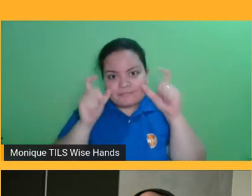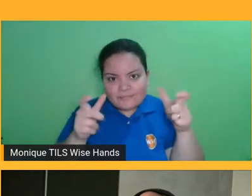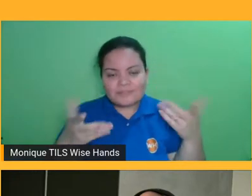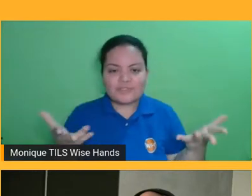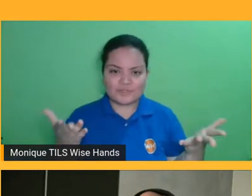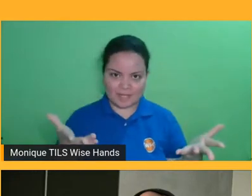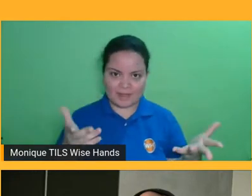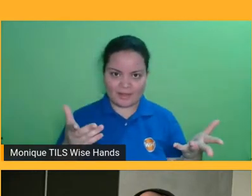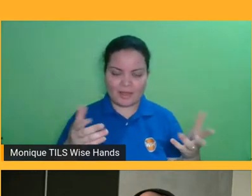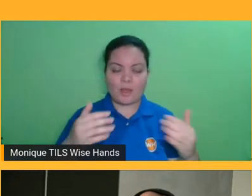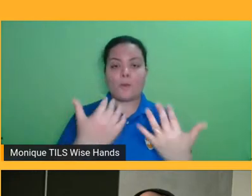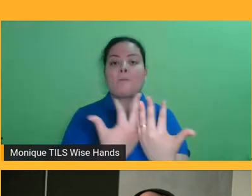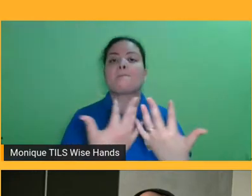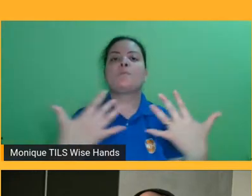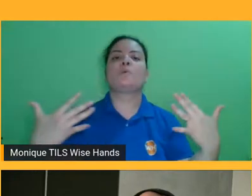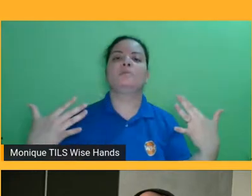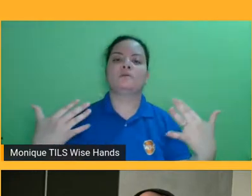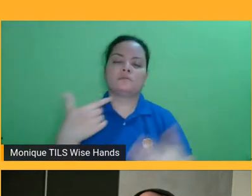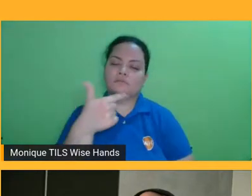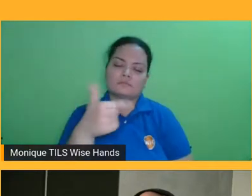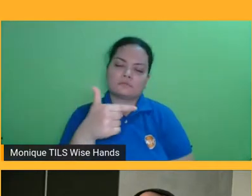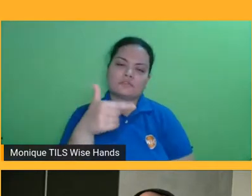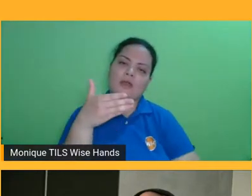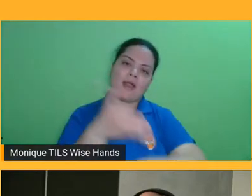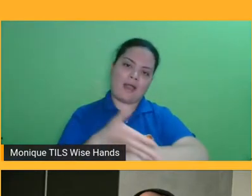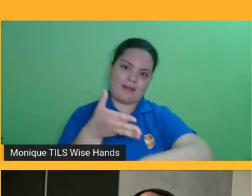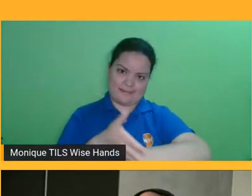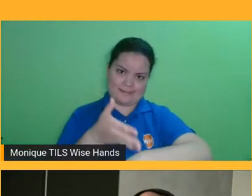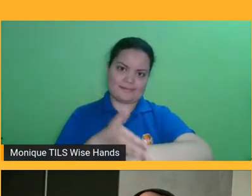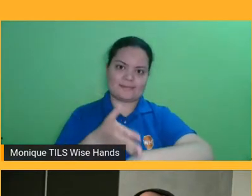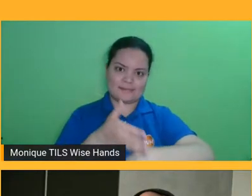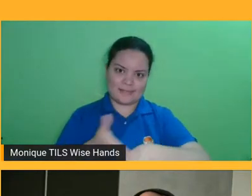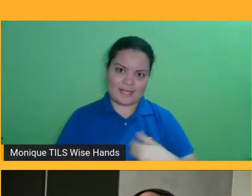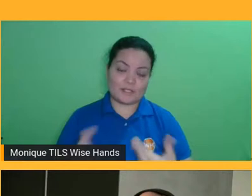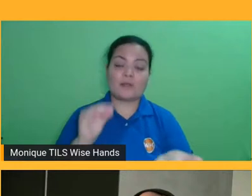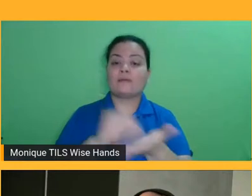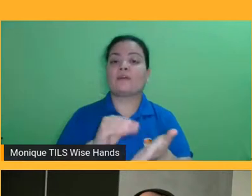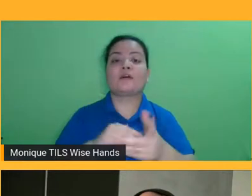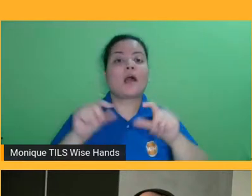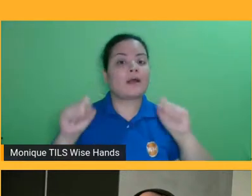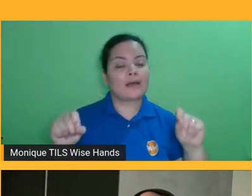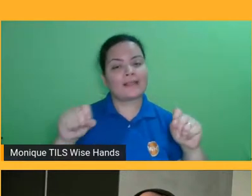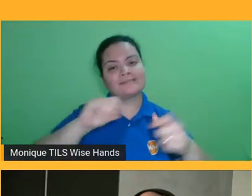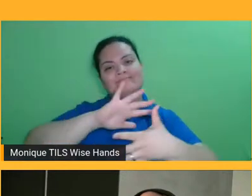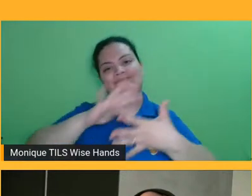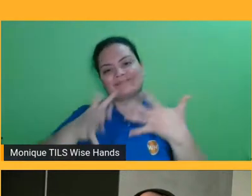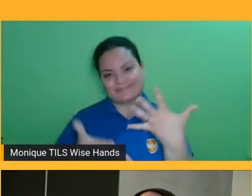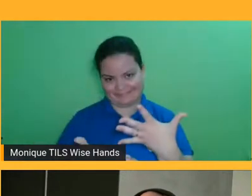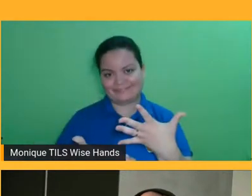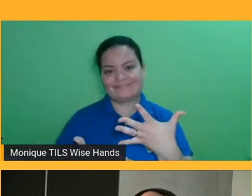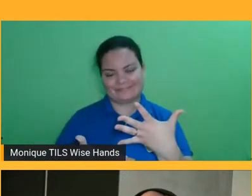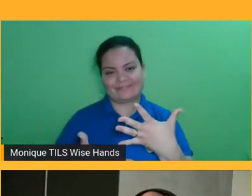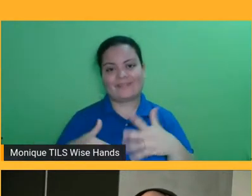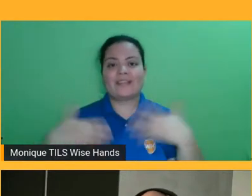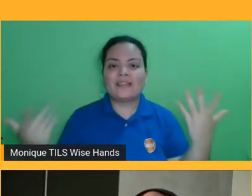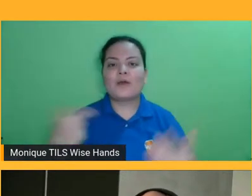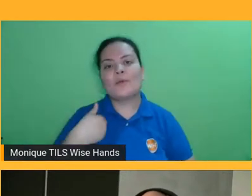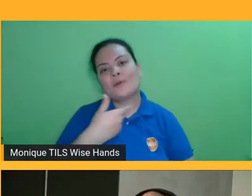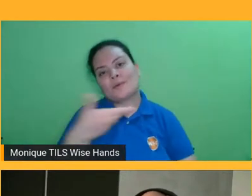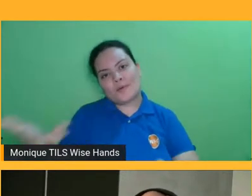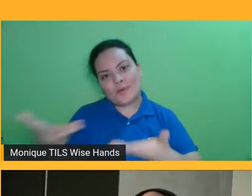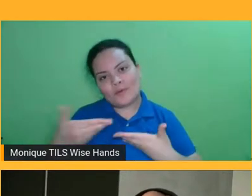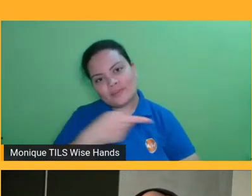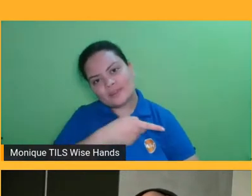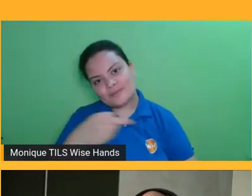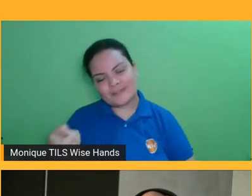antes esse acesso, principalmente por falta de língua de sinais. Então, eu convido mesmo a ter a